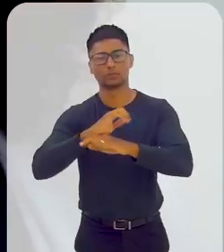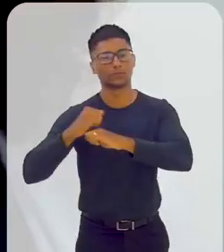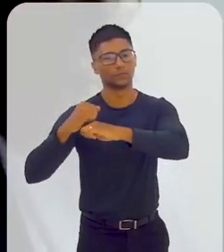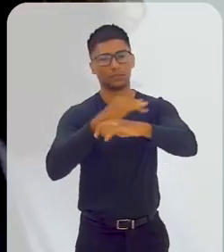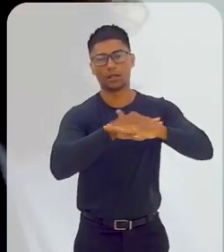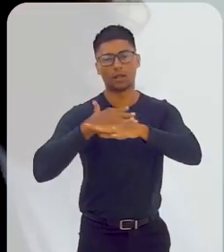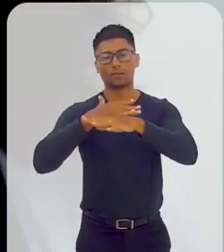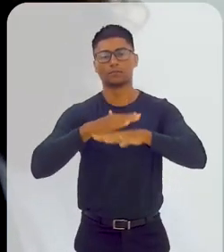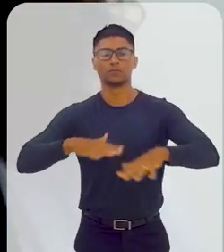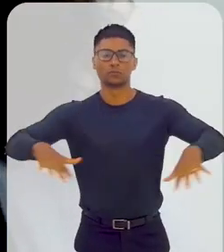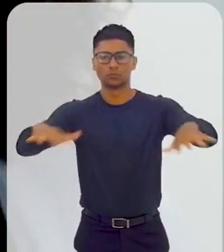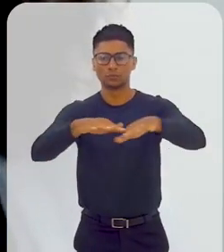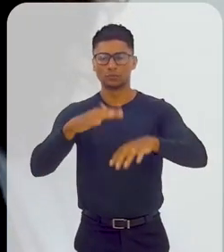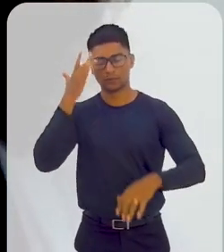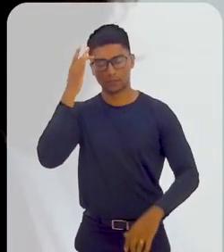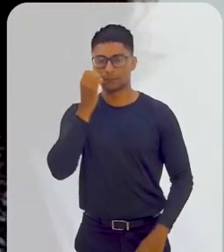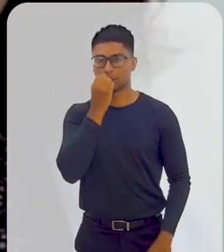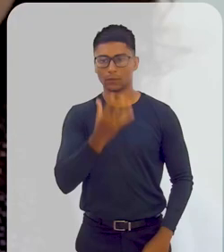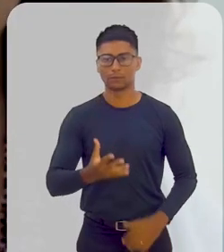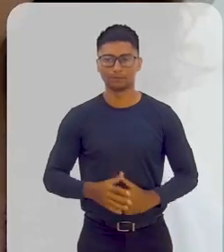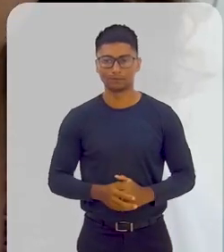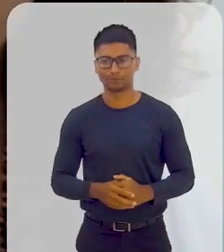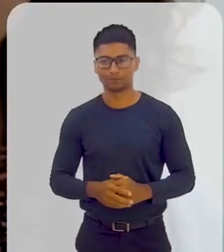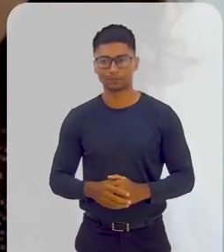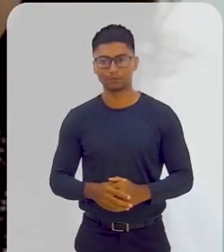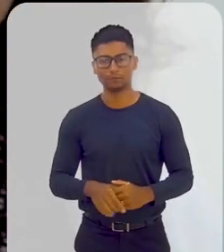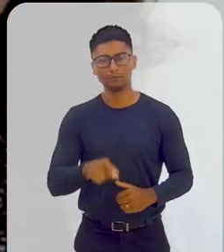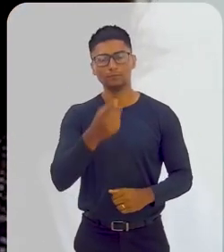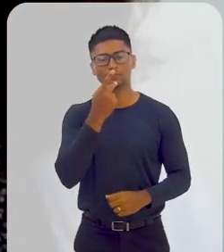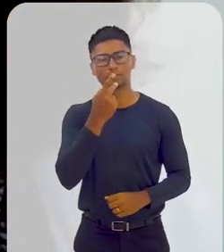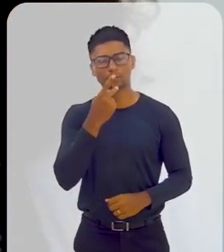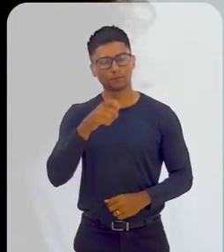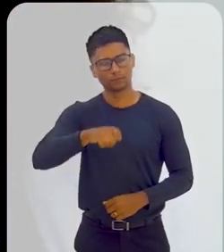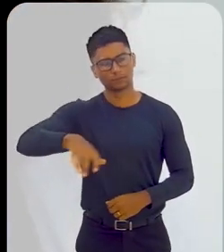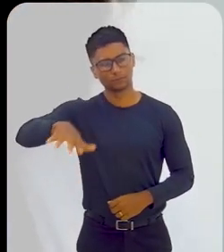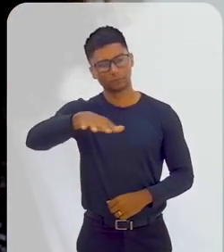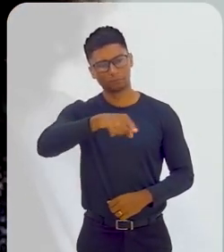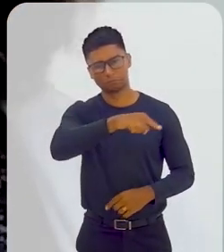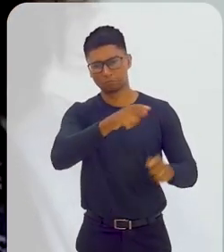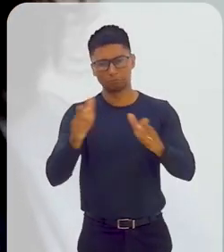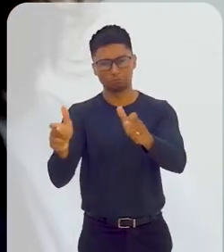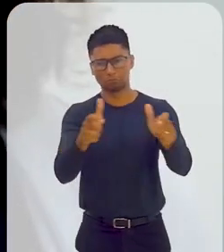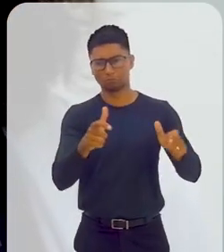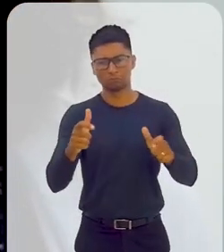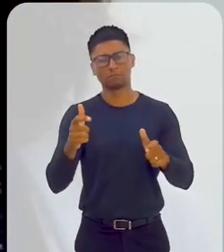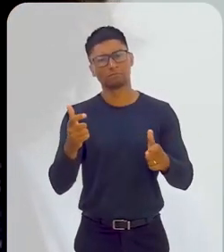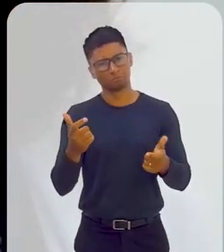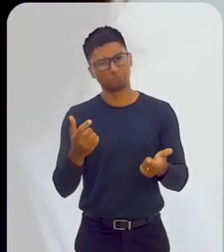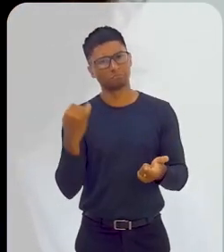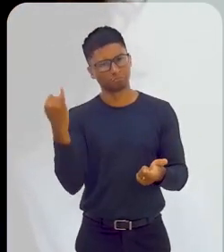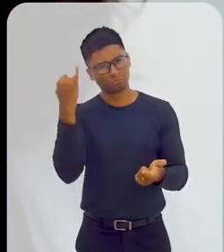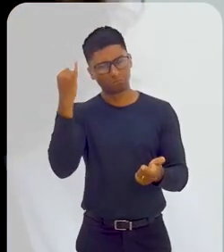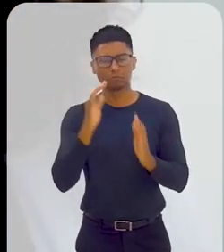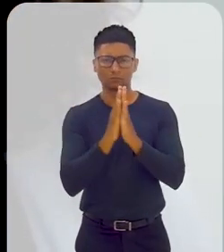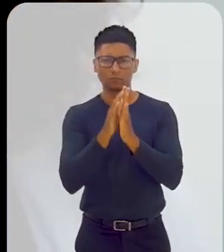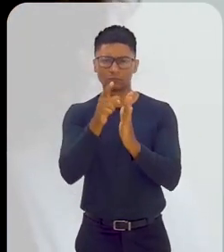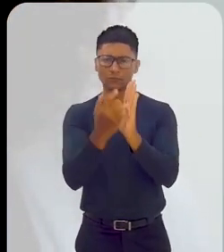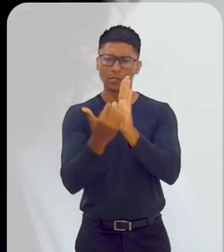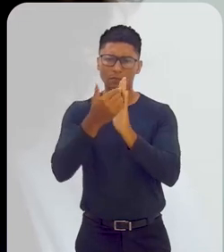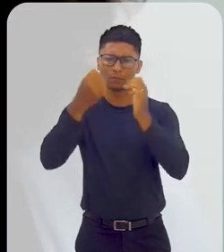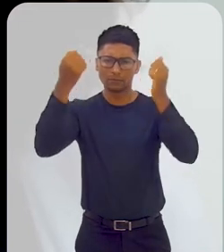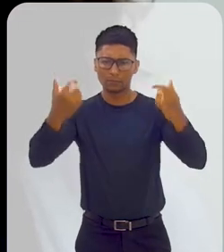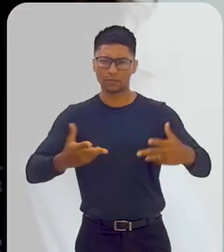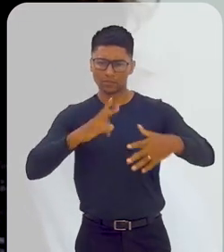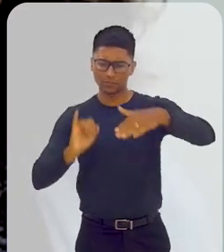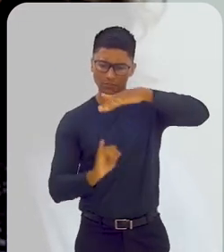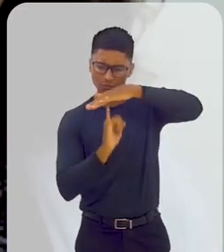Você trouxe uma agenda setorial fundamental e eu gostaria que você falasse um pouquinho mais sobre o Instituto, muita gente não conhece, e também qual é